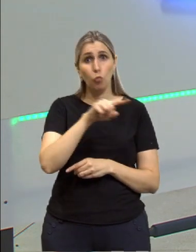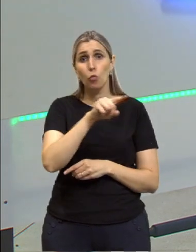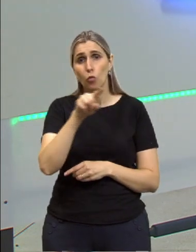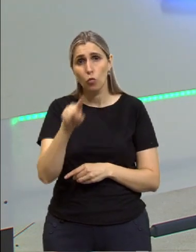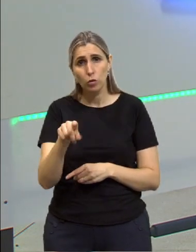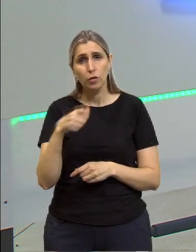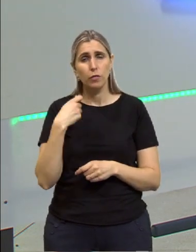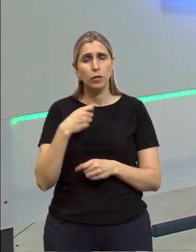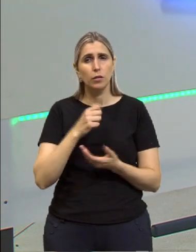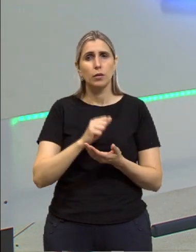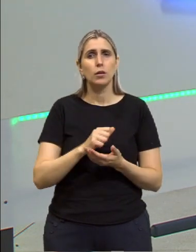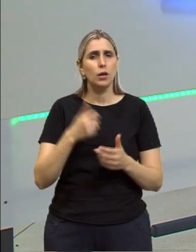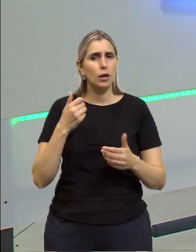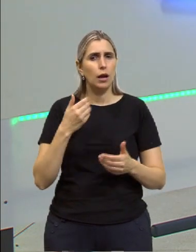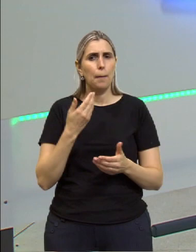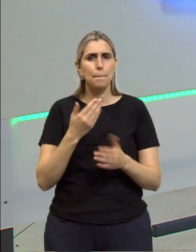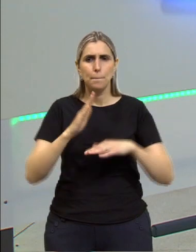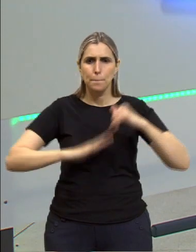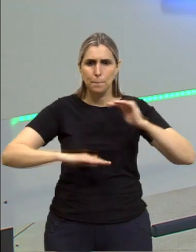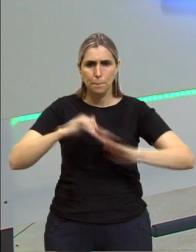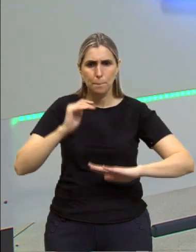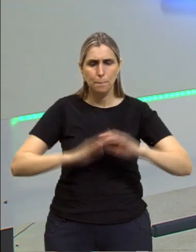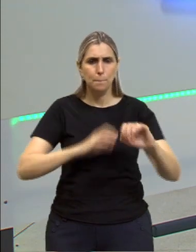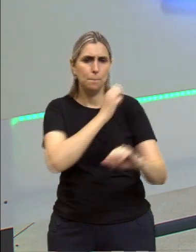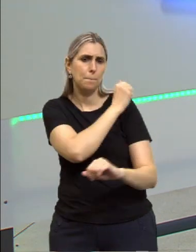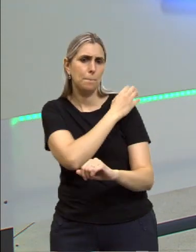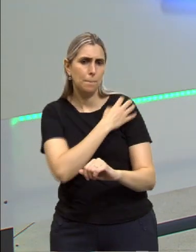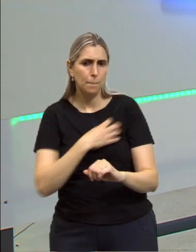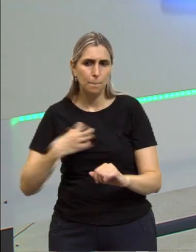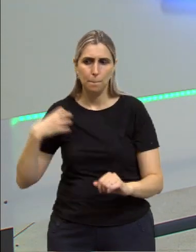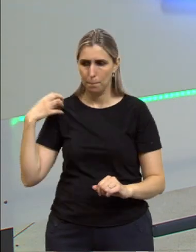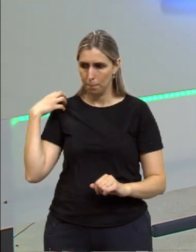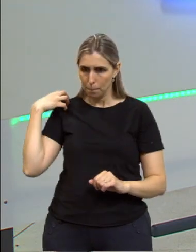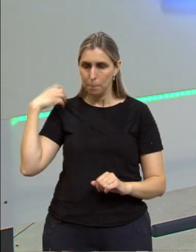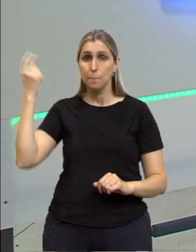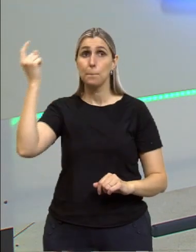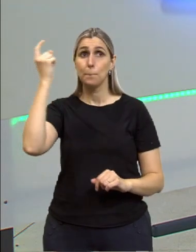É fazer o exercício que Aristóteles sugeriu. Pensar.